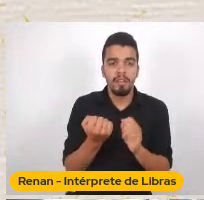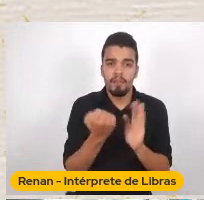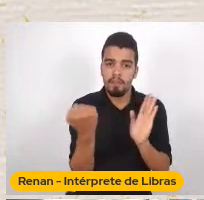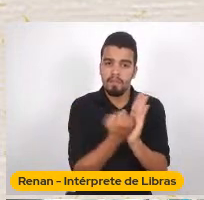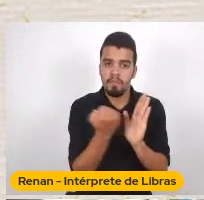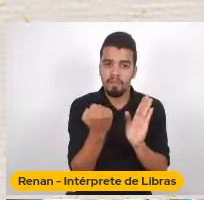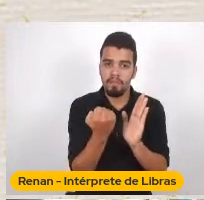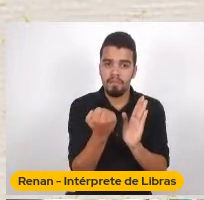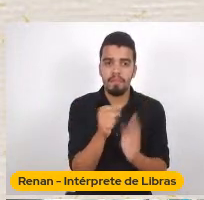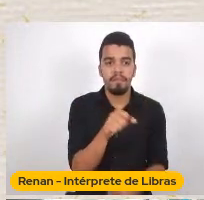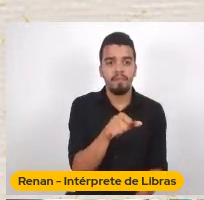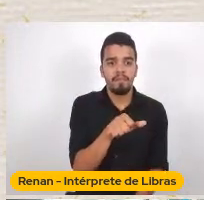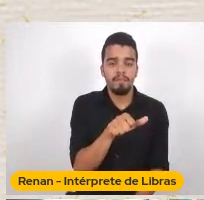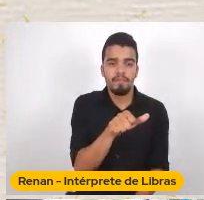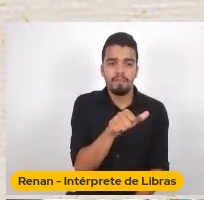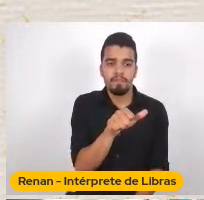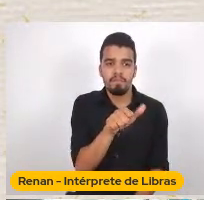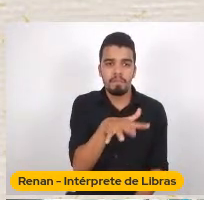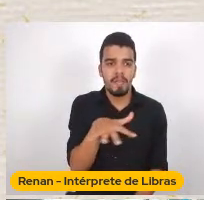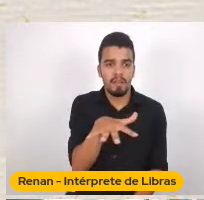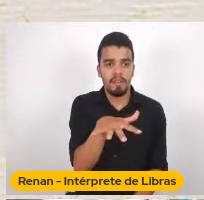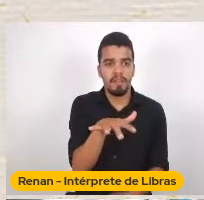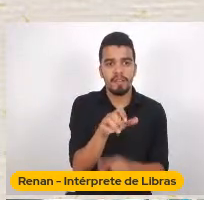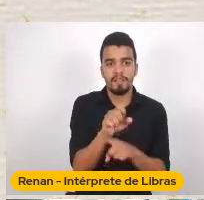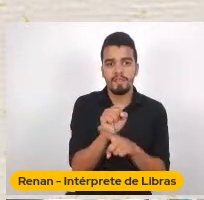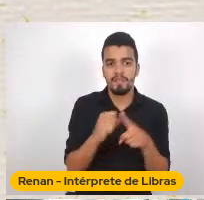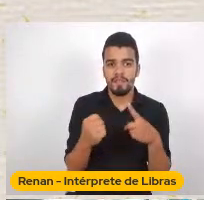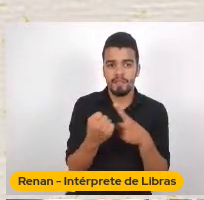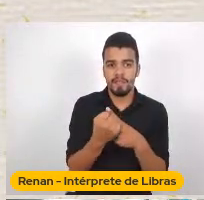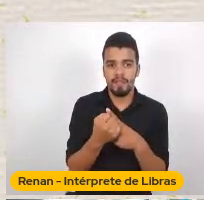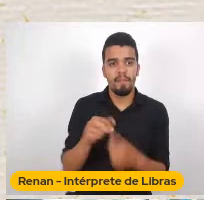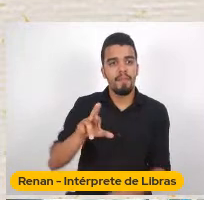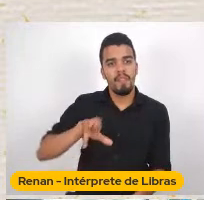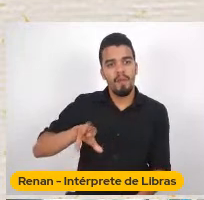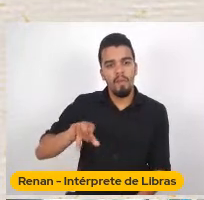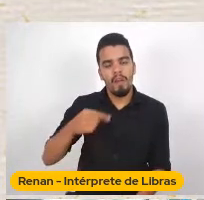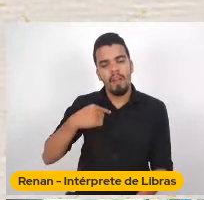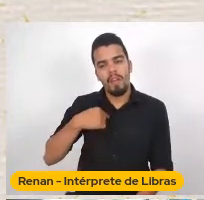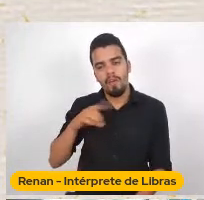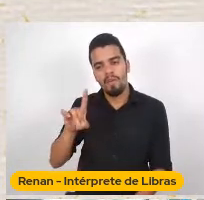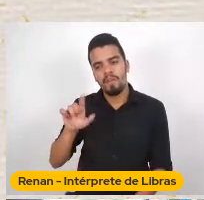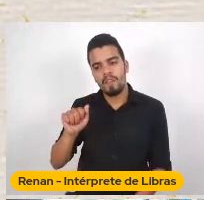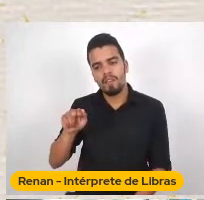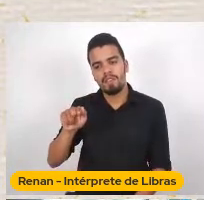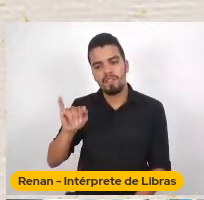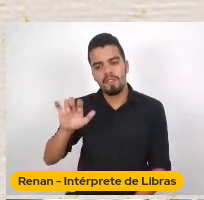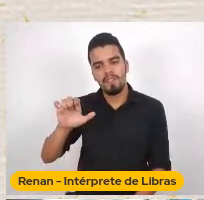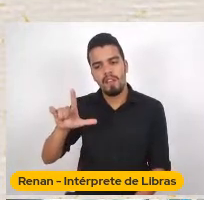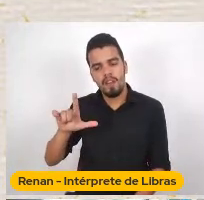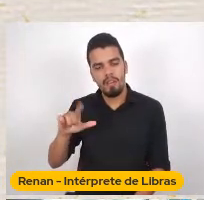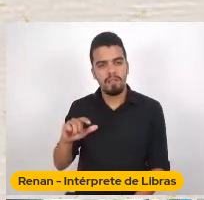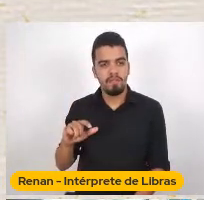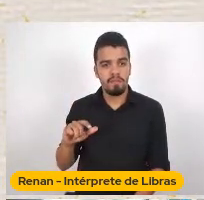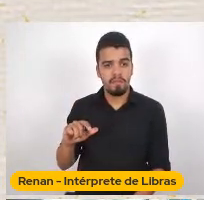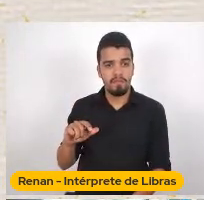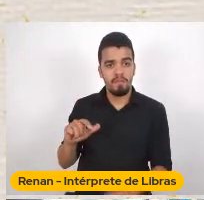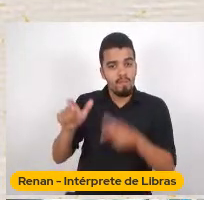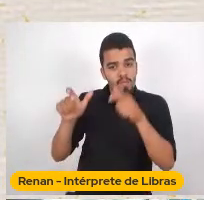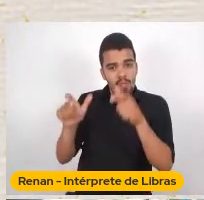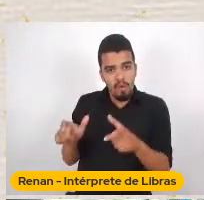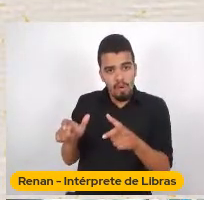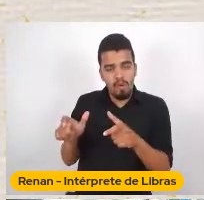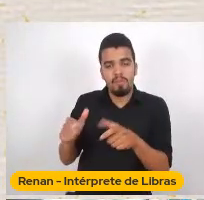privilégio social Não vai ser o Daniel Que mora numa periferia Que vai ser um orientalizador Vai ser